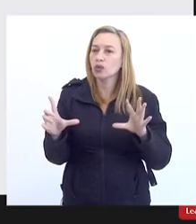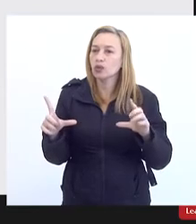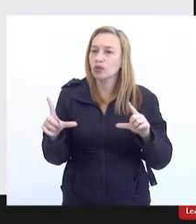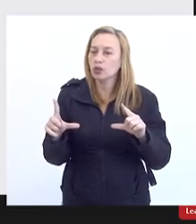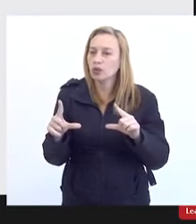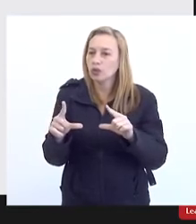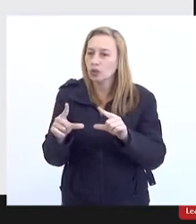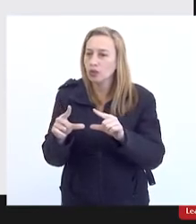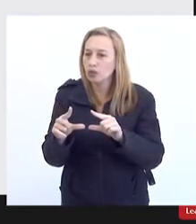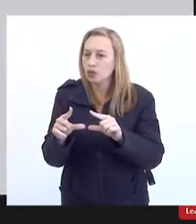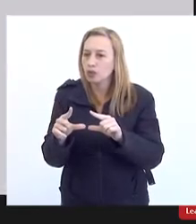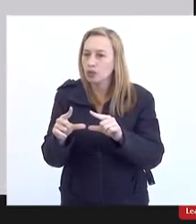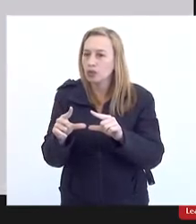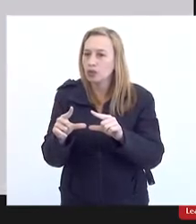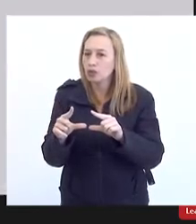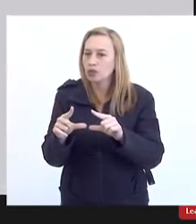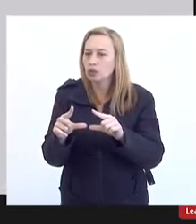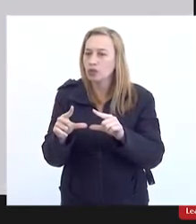volte logo. Ai,